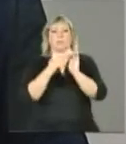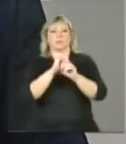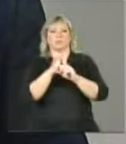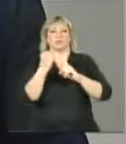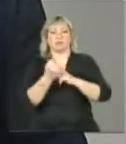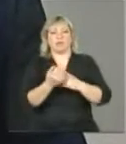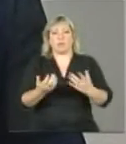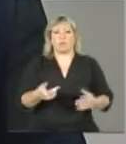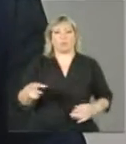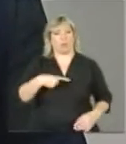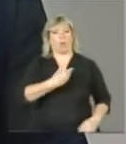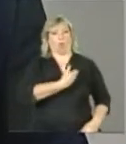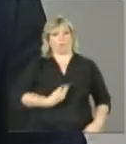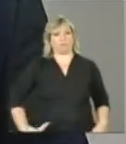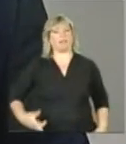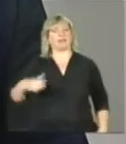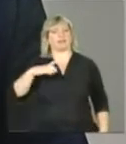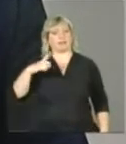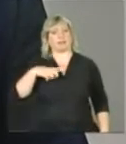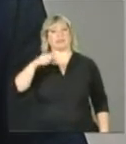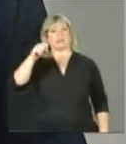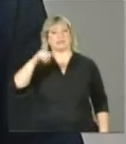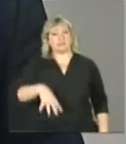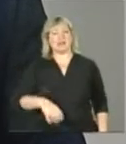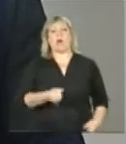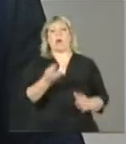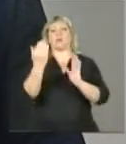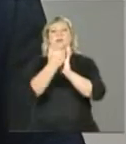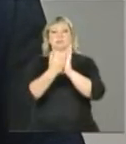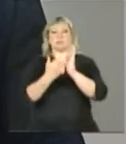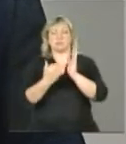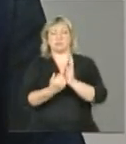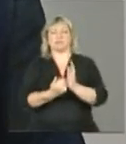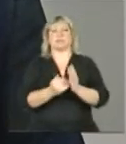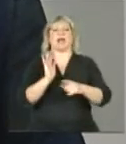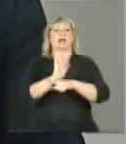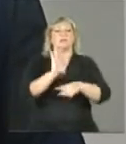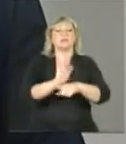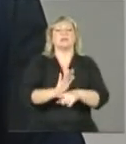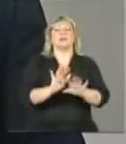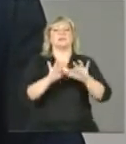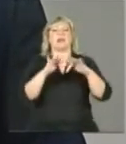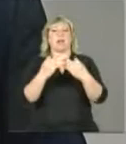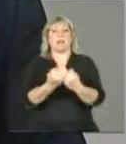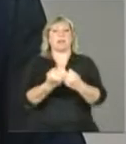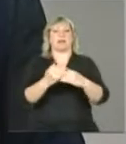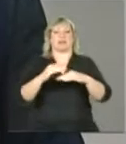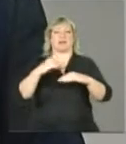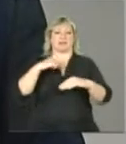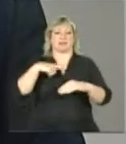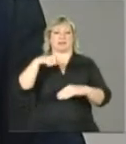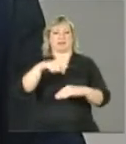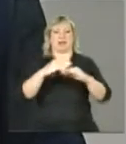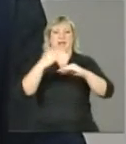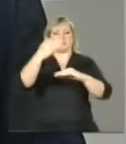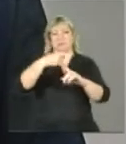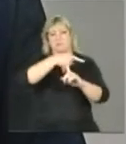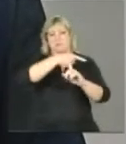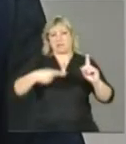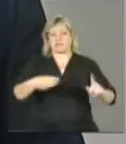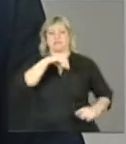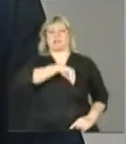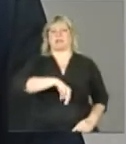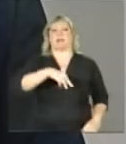governo tem, sim, alguns programas que atendem famílias acima de meio salário mínimo. Então, caso, como cadastro único, não é um